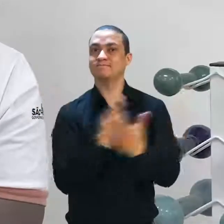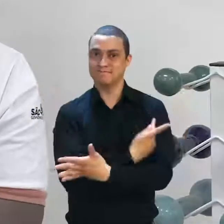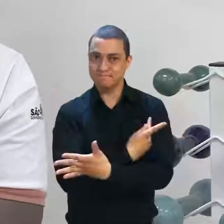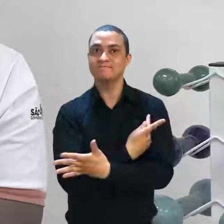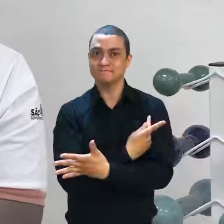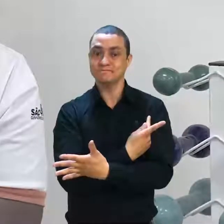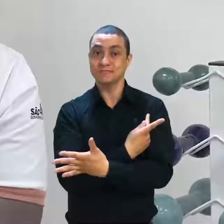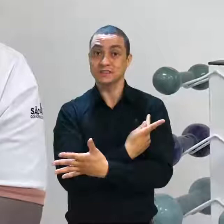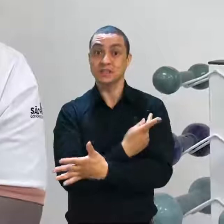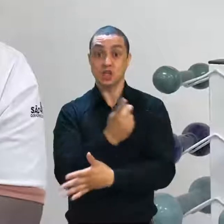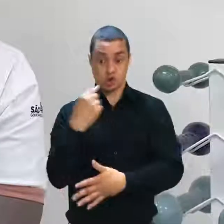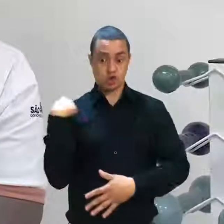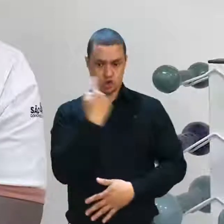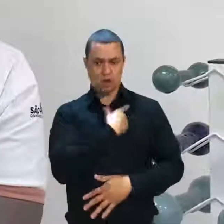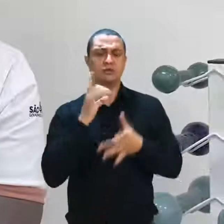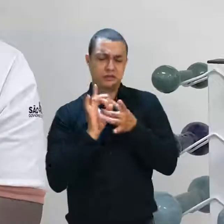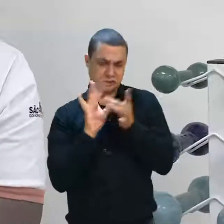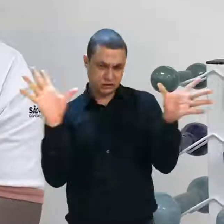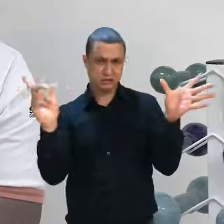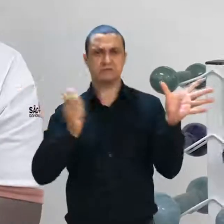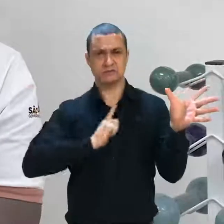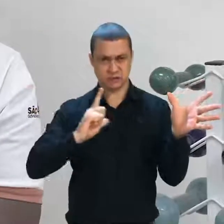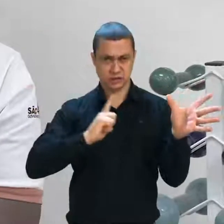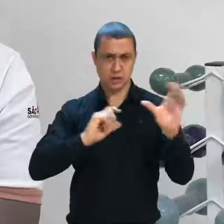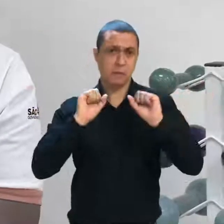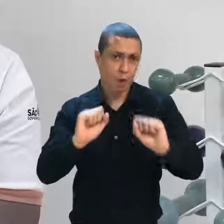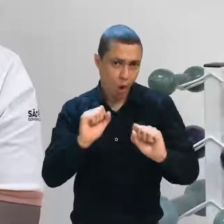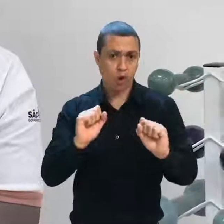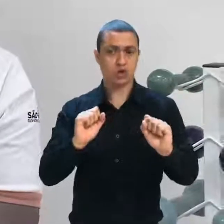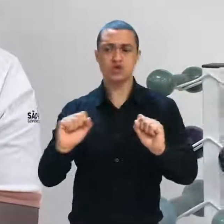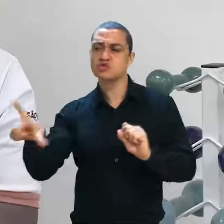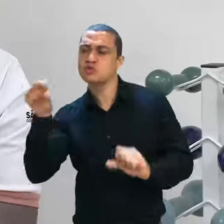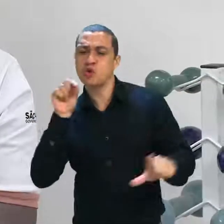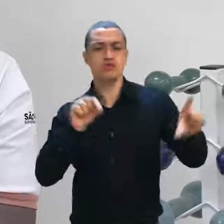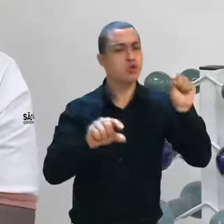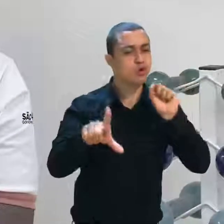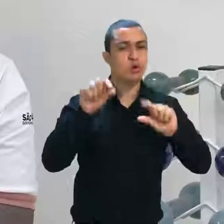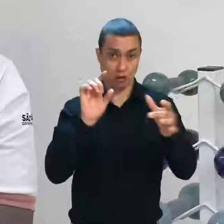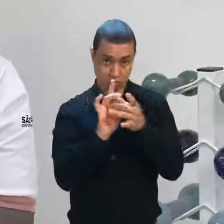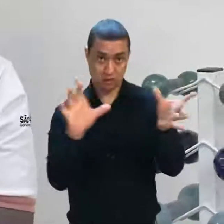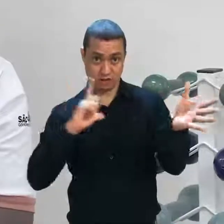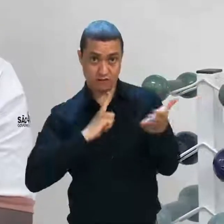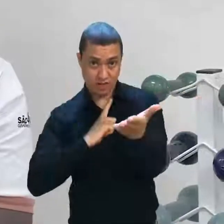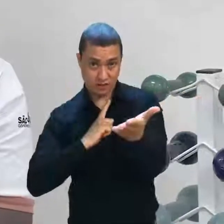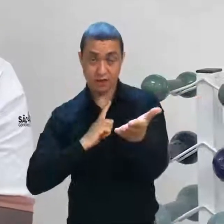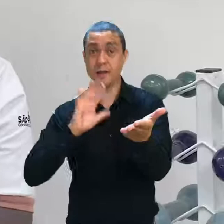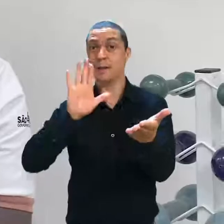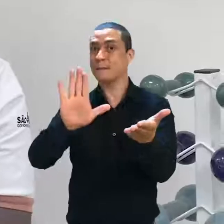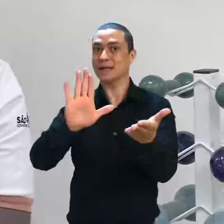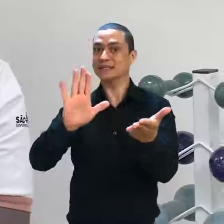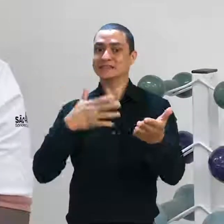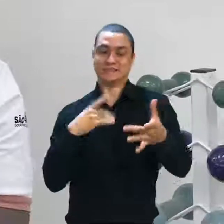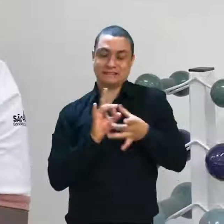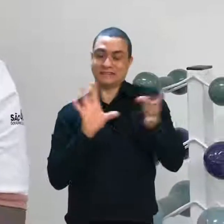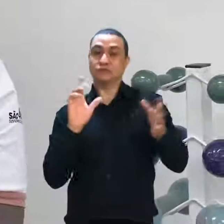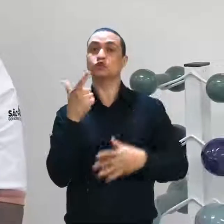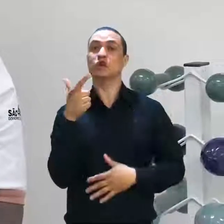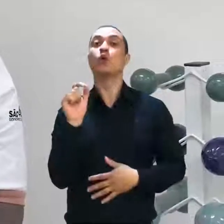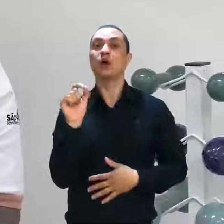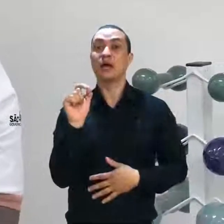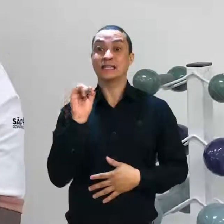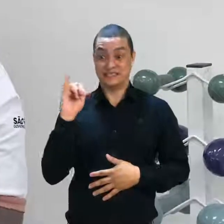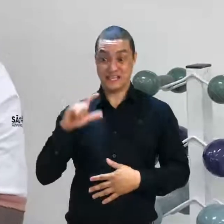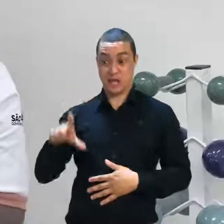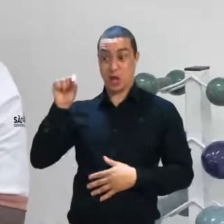escolhas, nós temos o livre-arbítrio de escolher, mas, infelizmente, não temos o mesmo livre-arbítrio